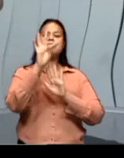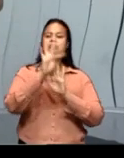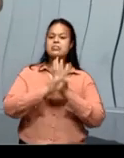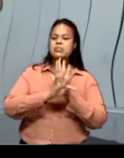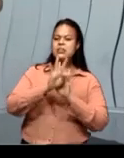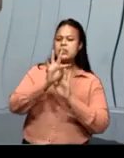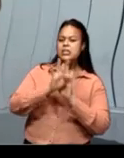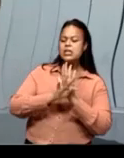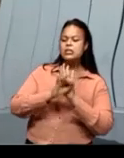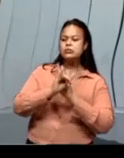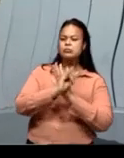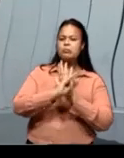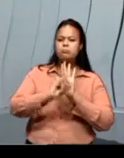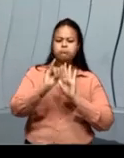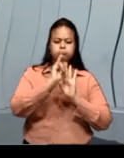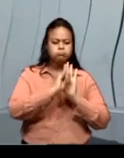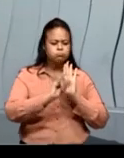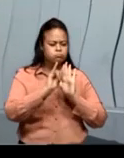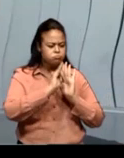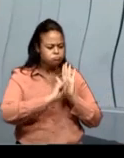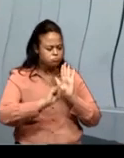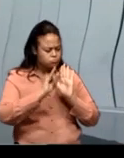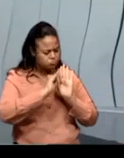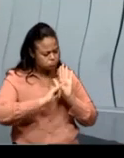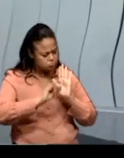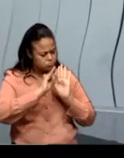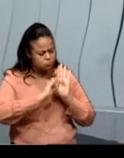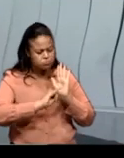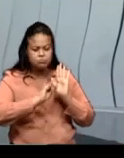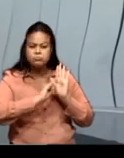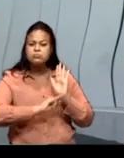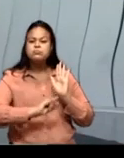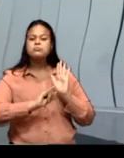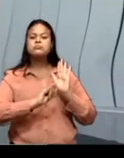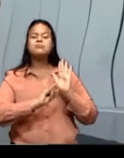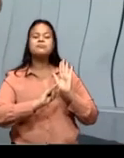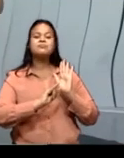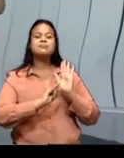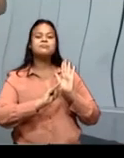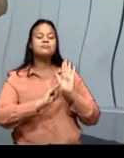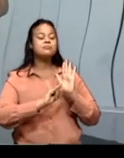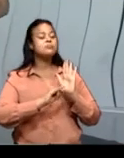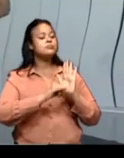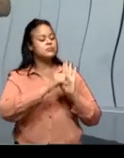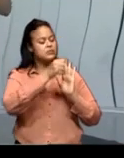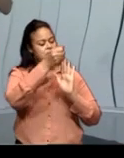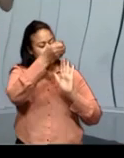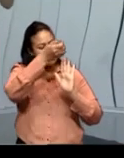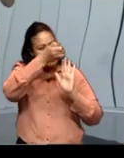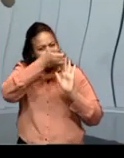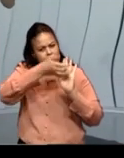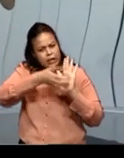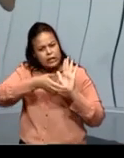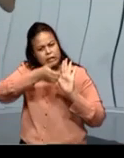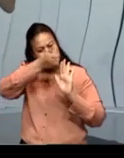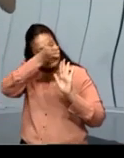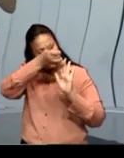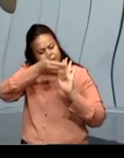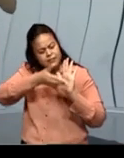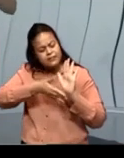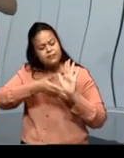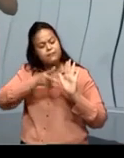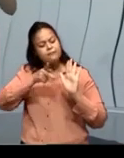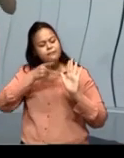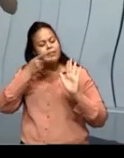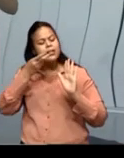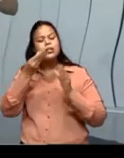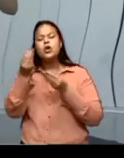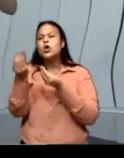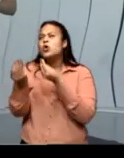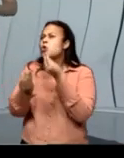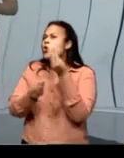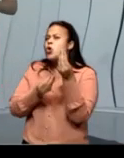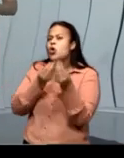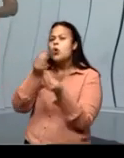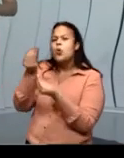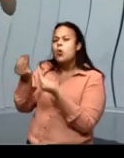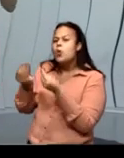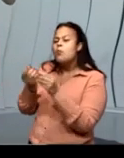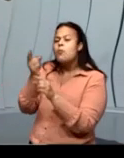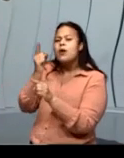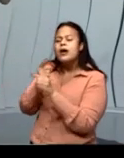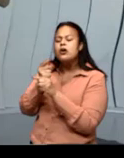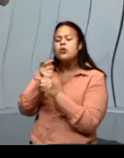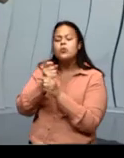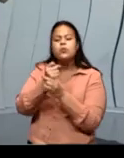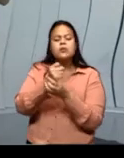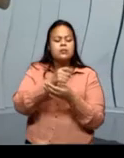informativo, que ele traz uma informação. Ele é descritivo, porque ele fala como encontrar esse